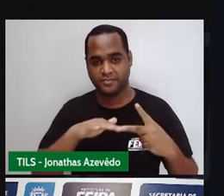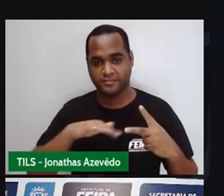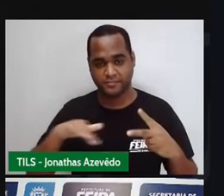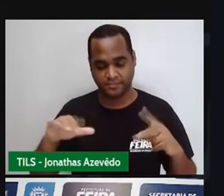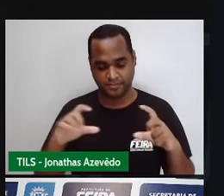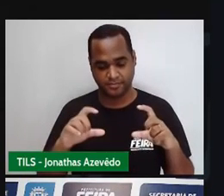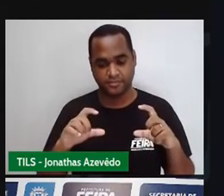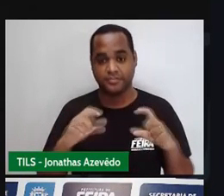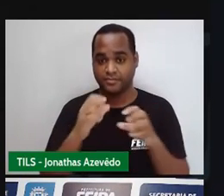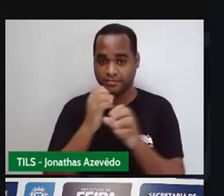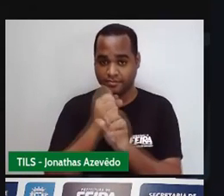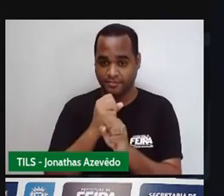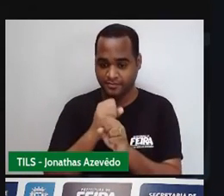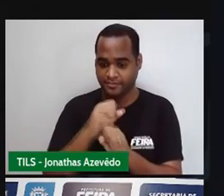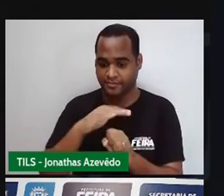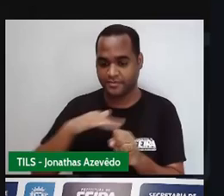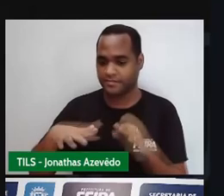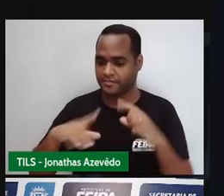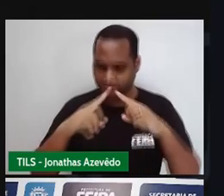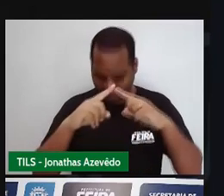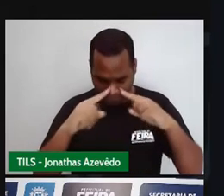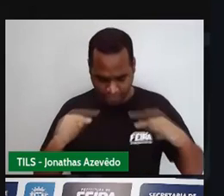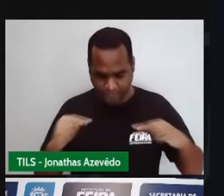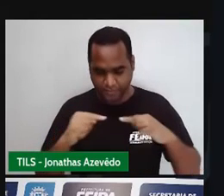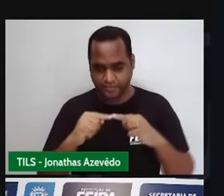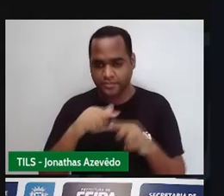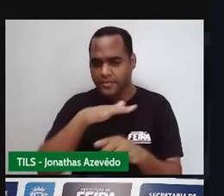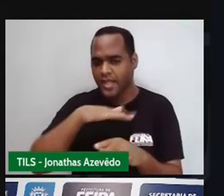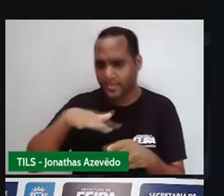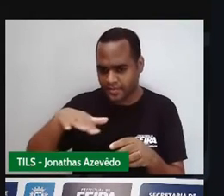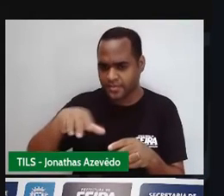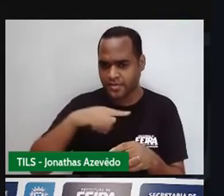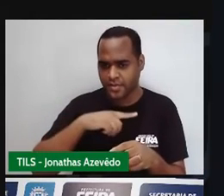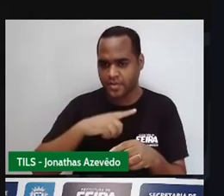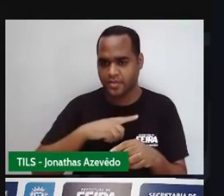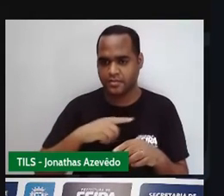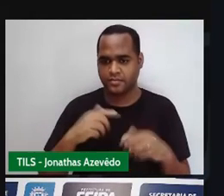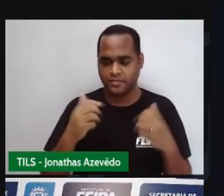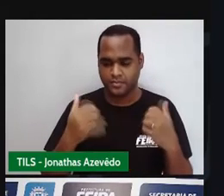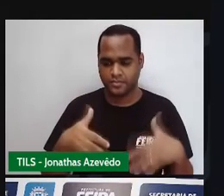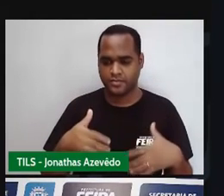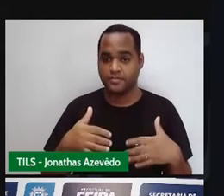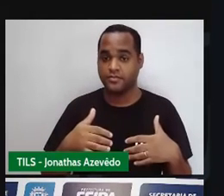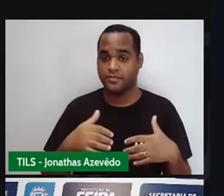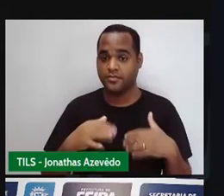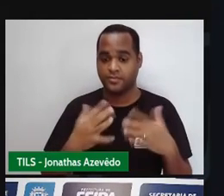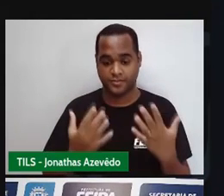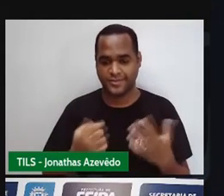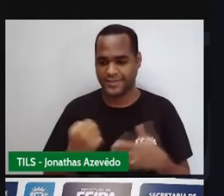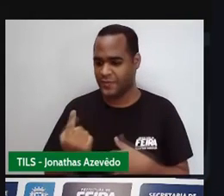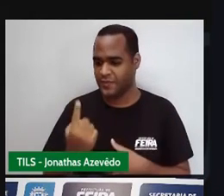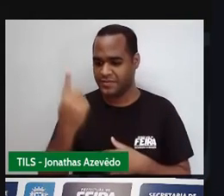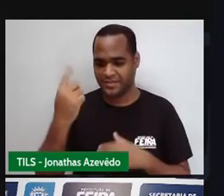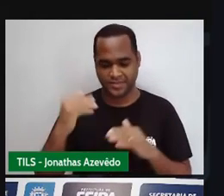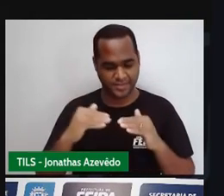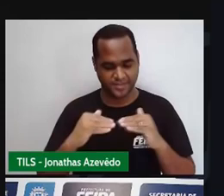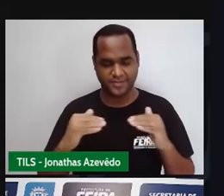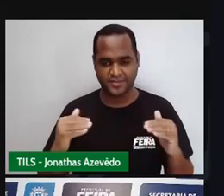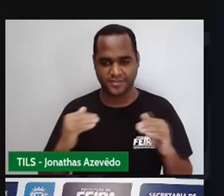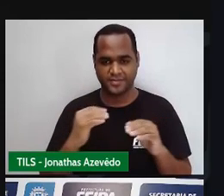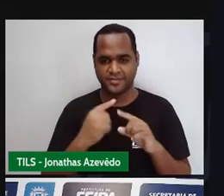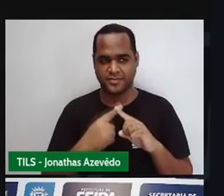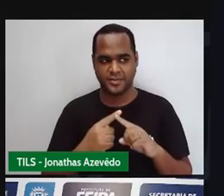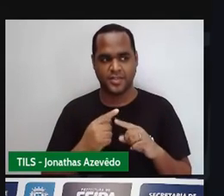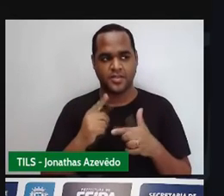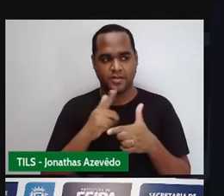qual é a expressão do cálculo da área de triângulo né a base da vez altura dividido por